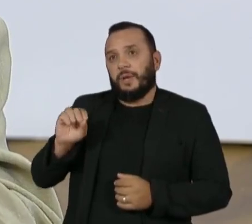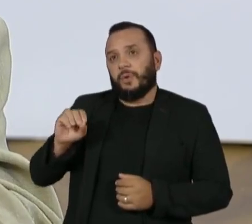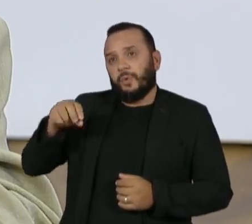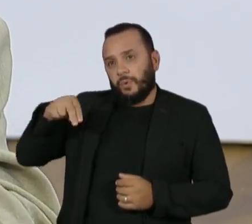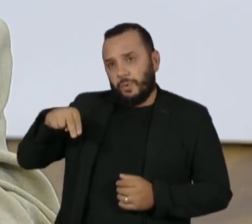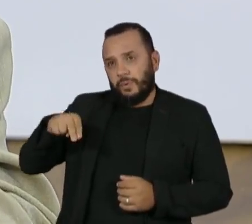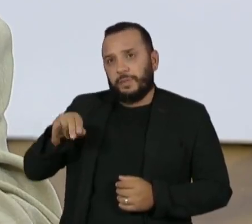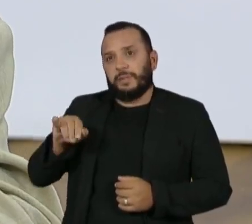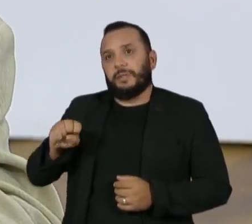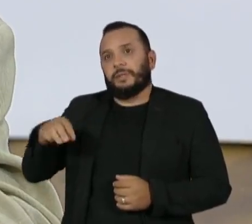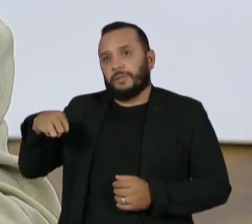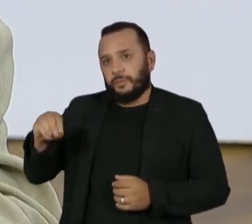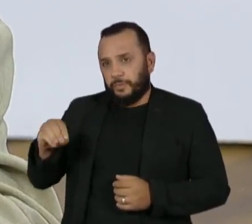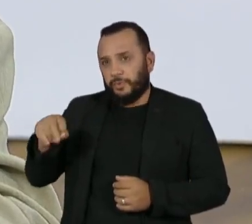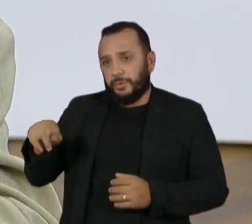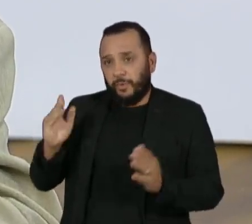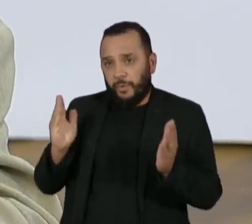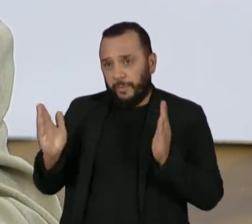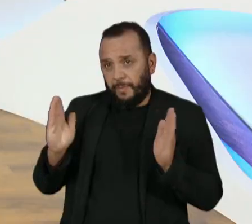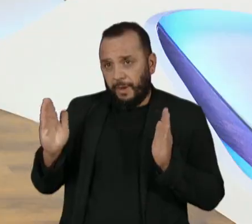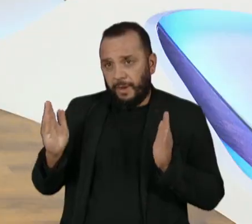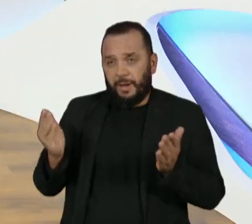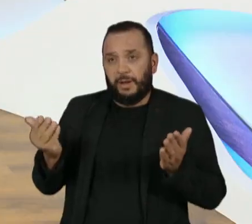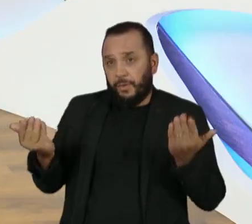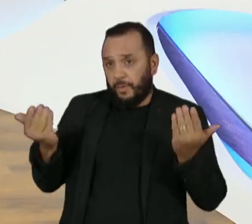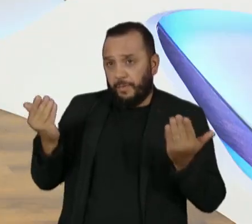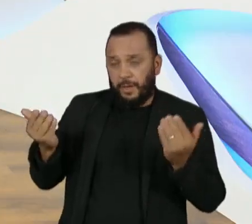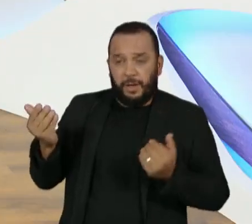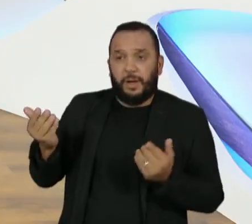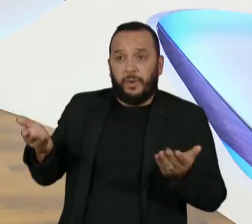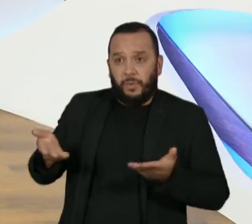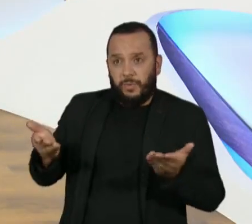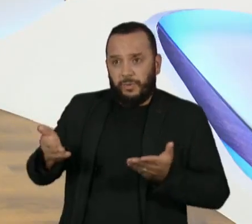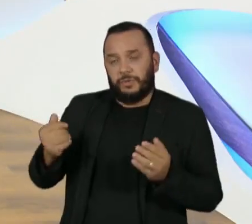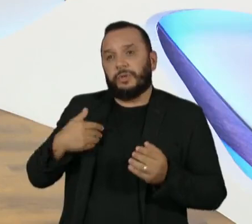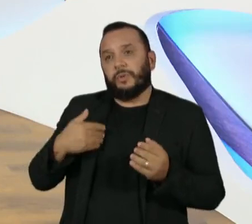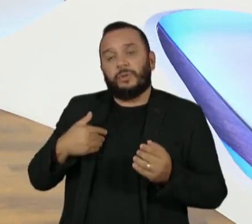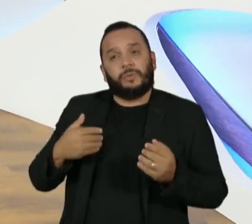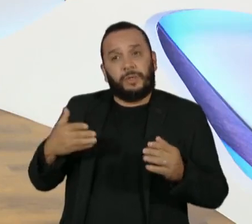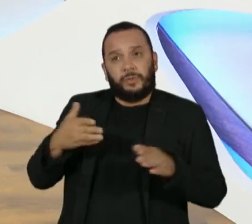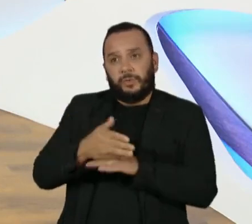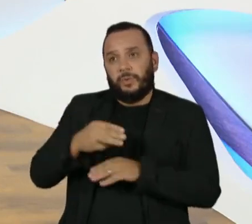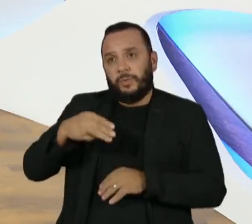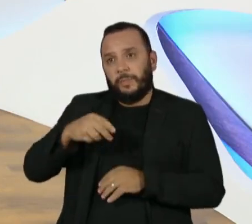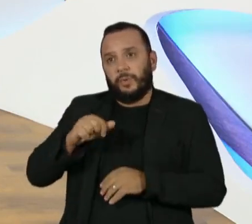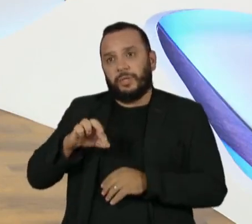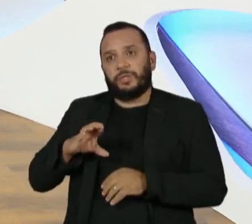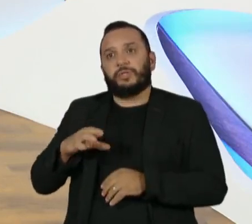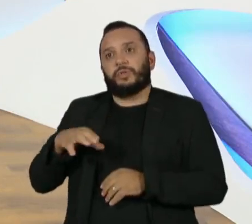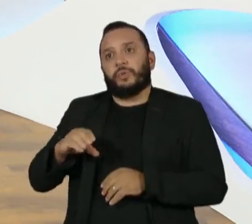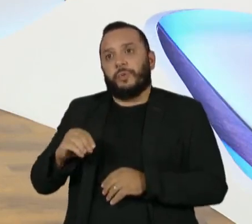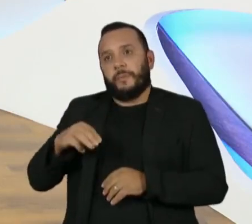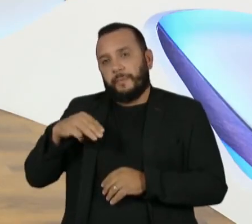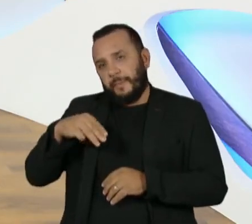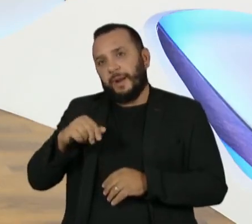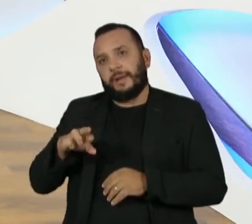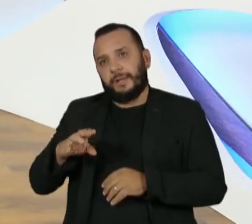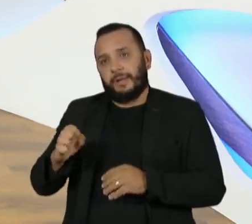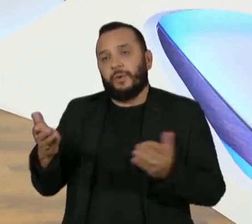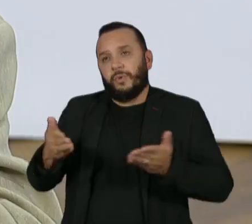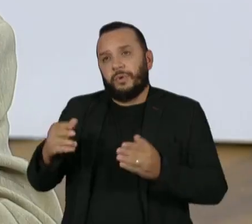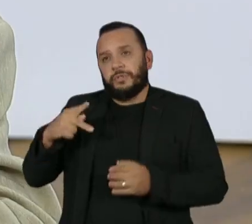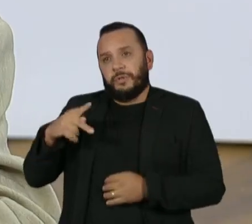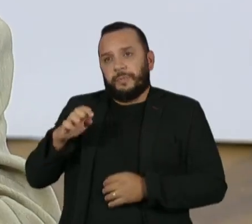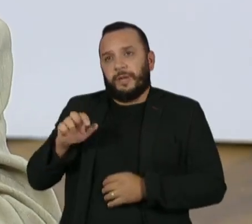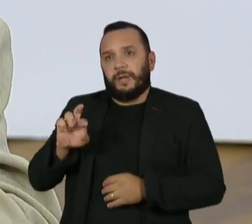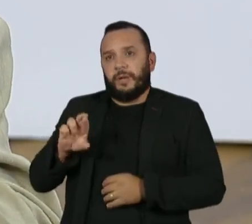de hoje com a força do peronismo quando assumiu Maurício Macri, hoje o peronismo está muito mais enfraquecido.